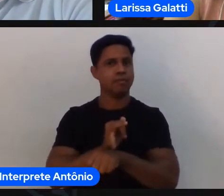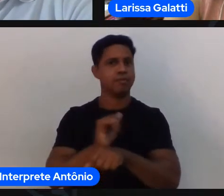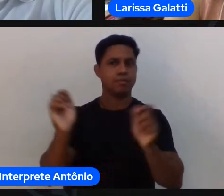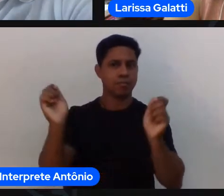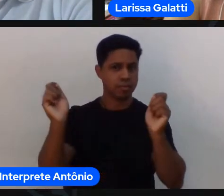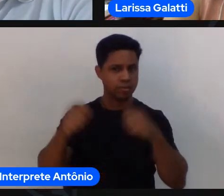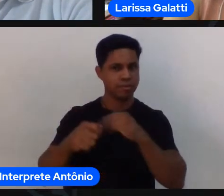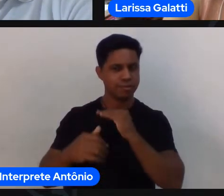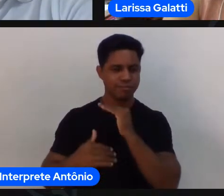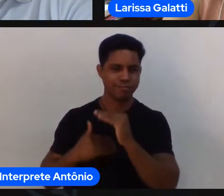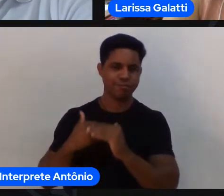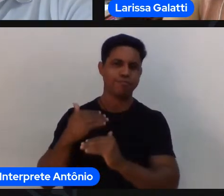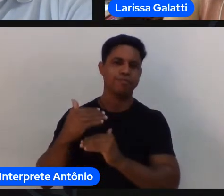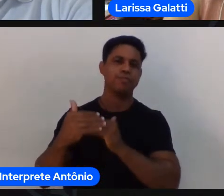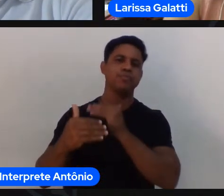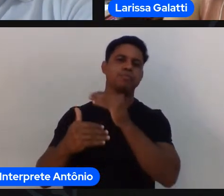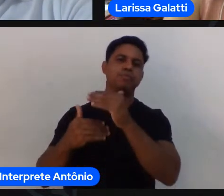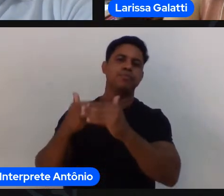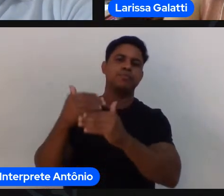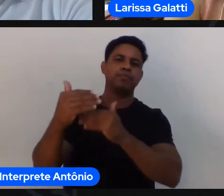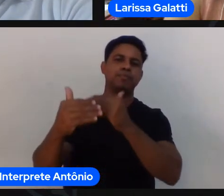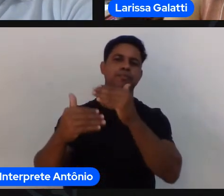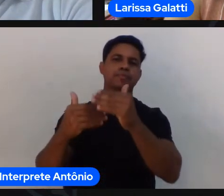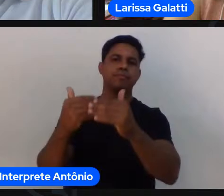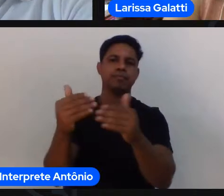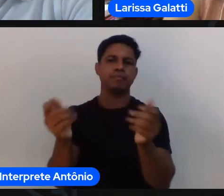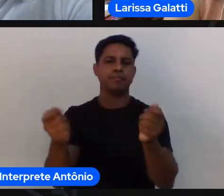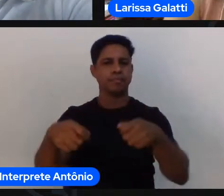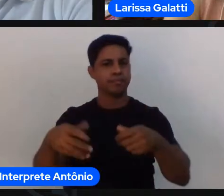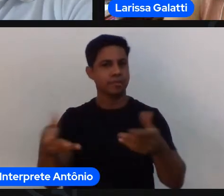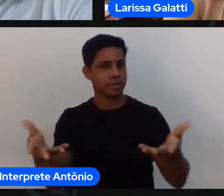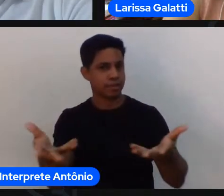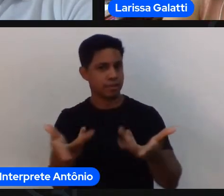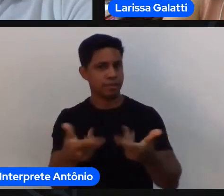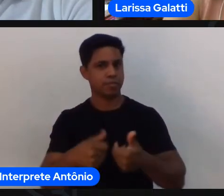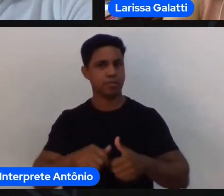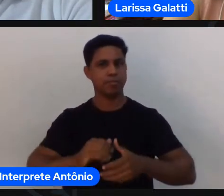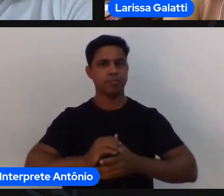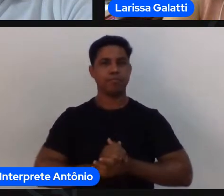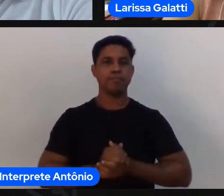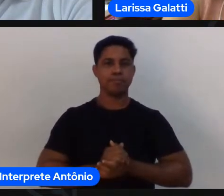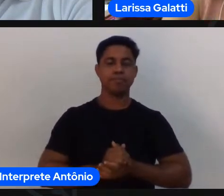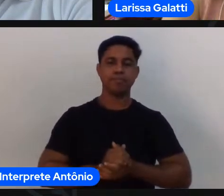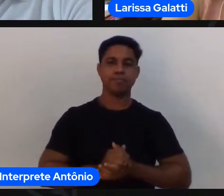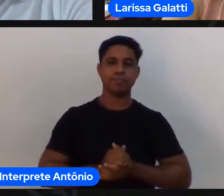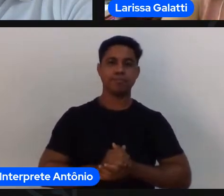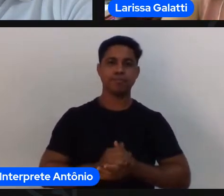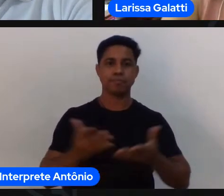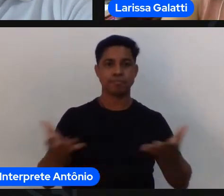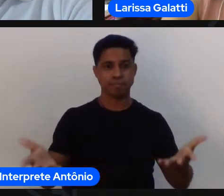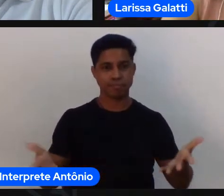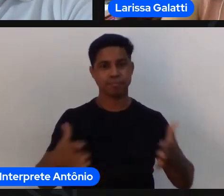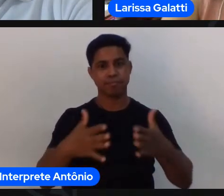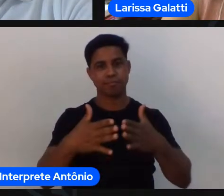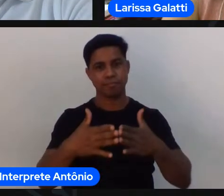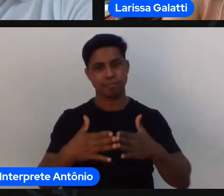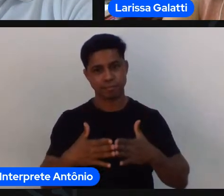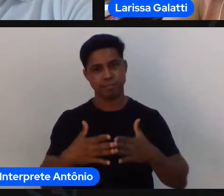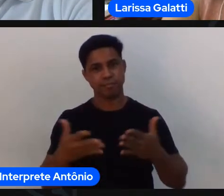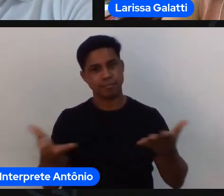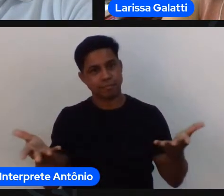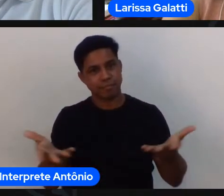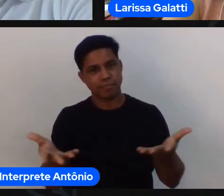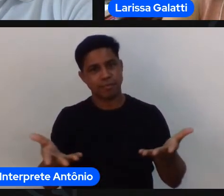contento no nível que merece né e por favor deixe suas considerações finais e